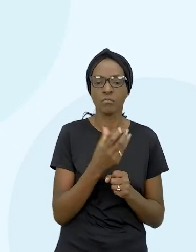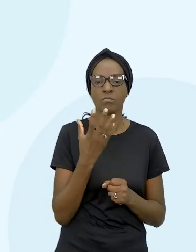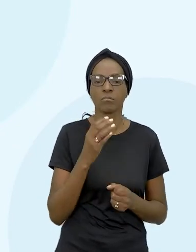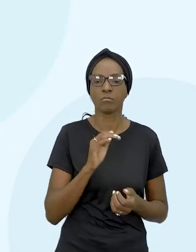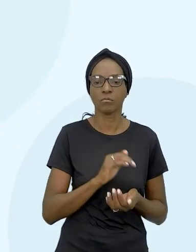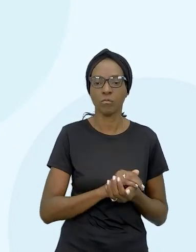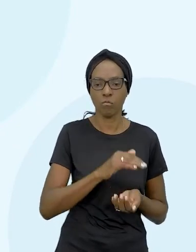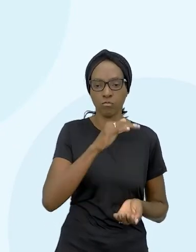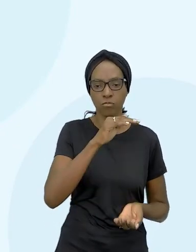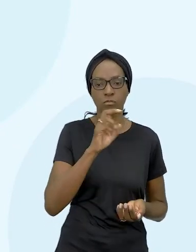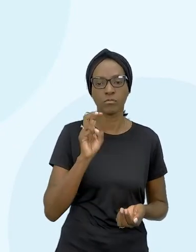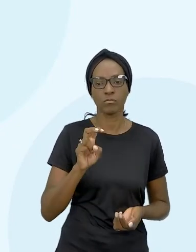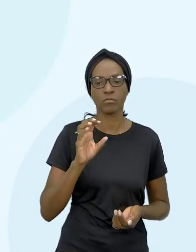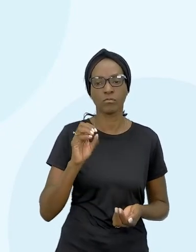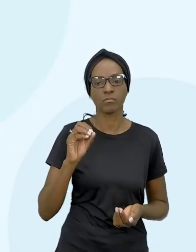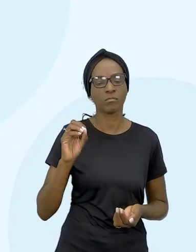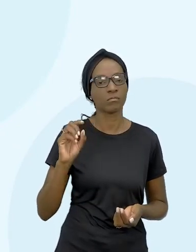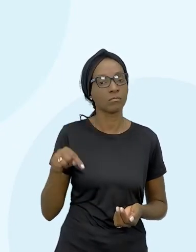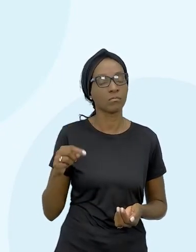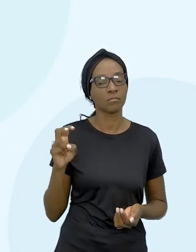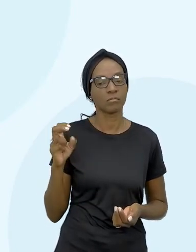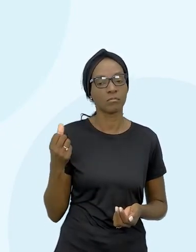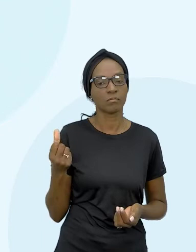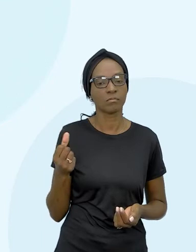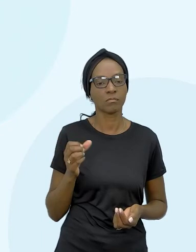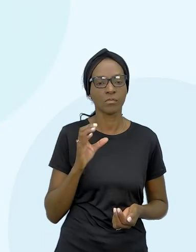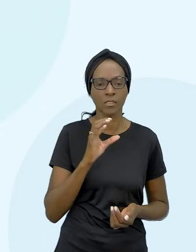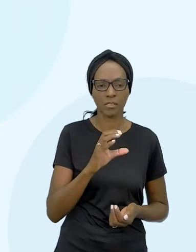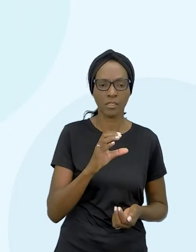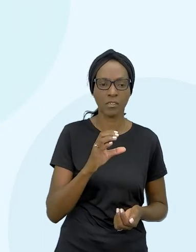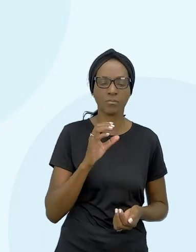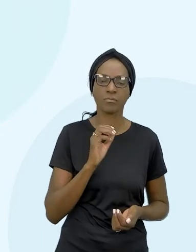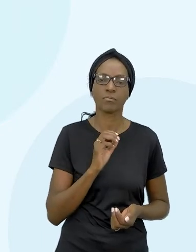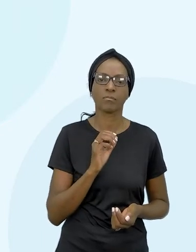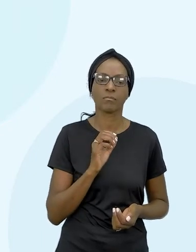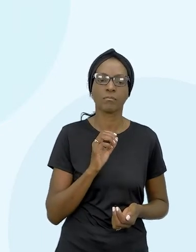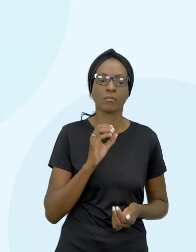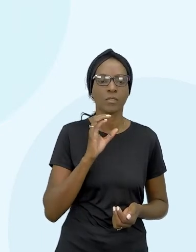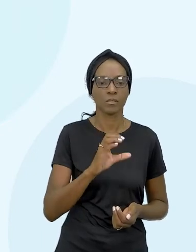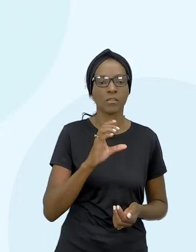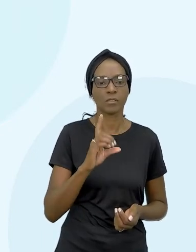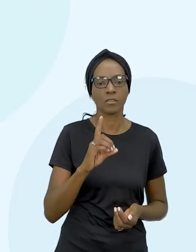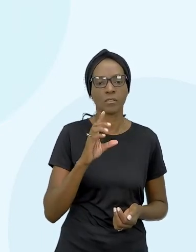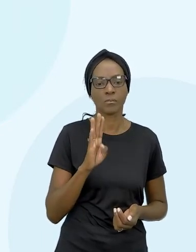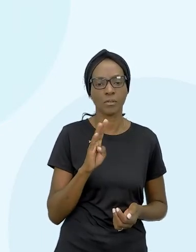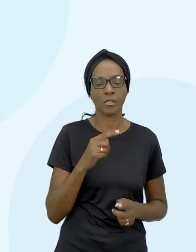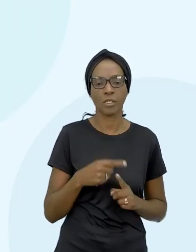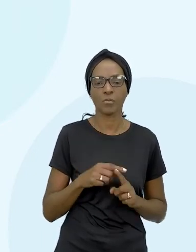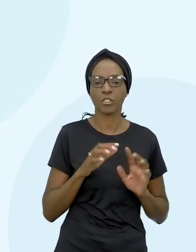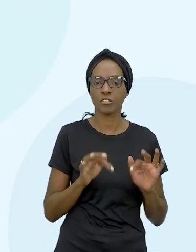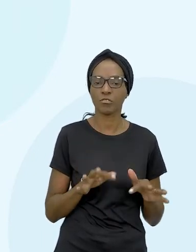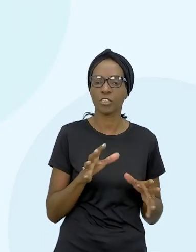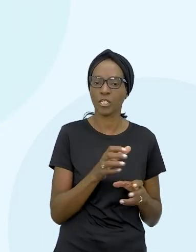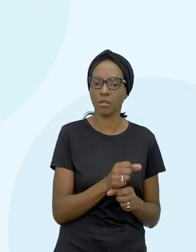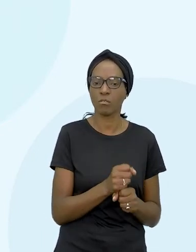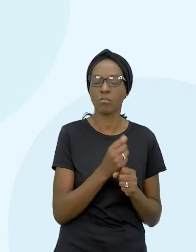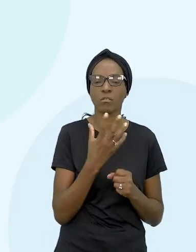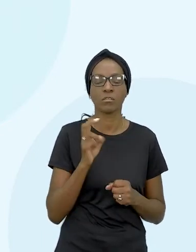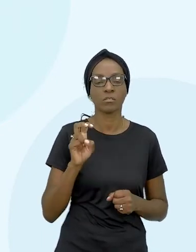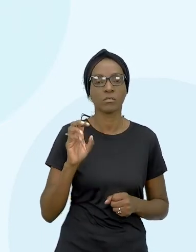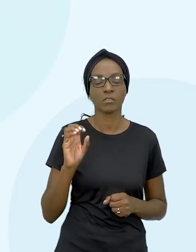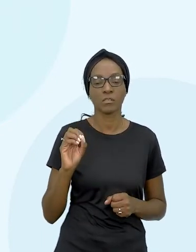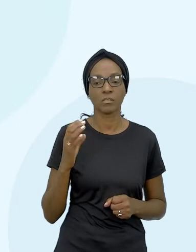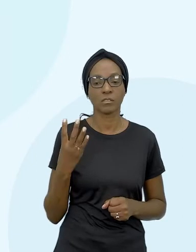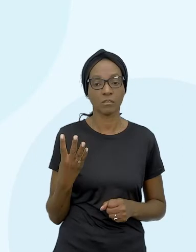,56 centavos C o CDB pois totalizará o montante de 504